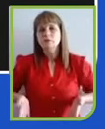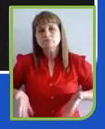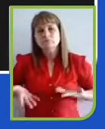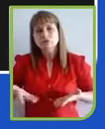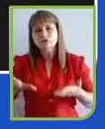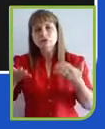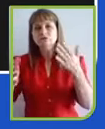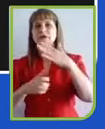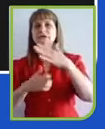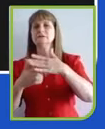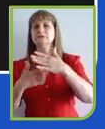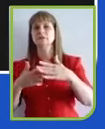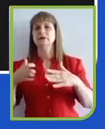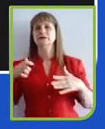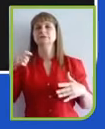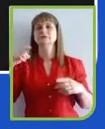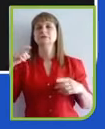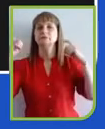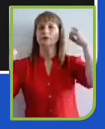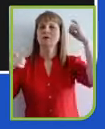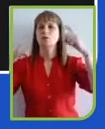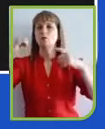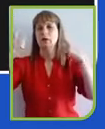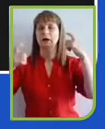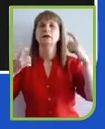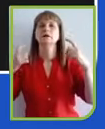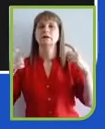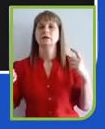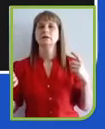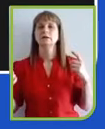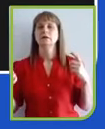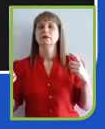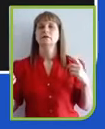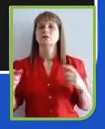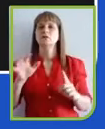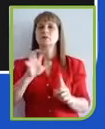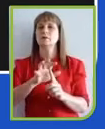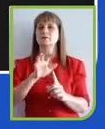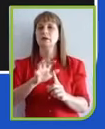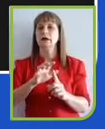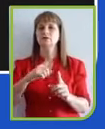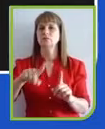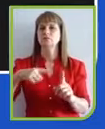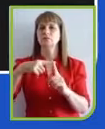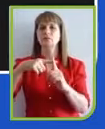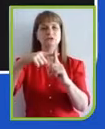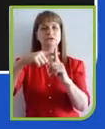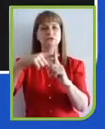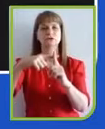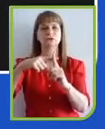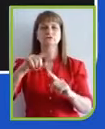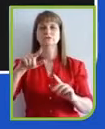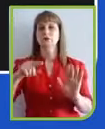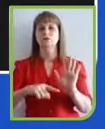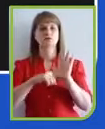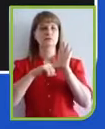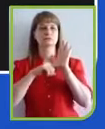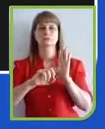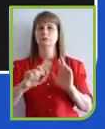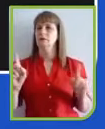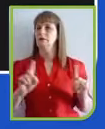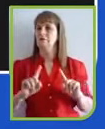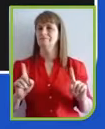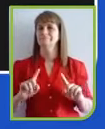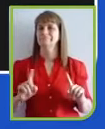preocuparem com o próximo passo, que seria um impacto positivo e não zerar o negativo. A